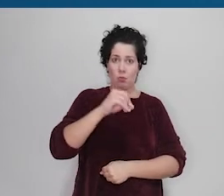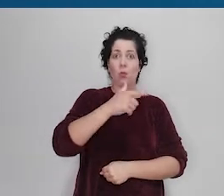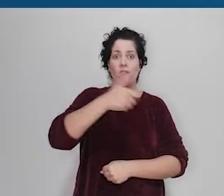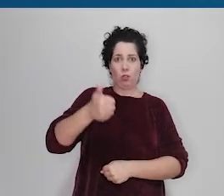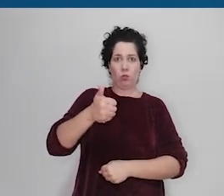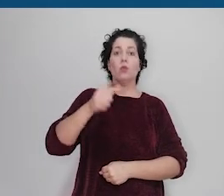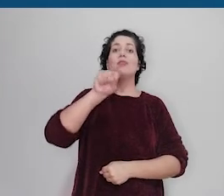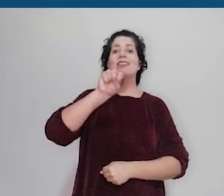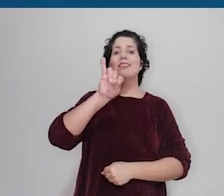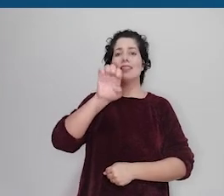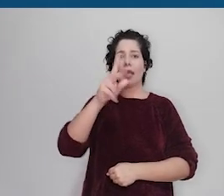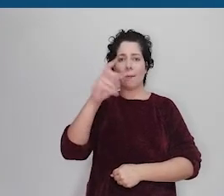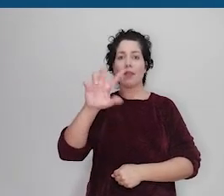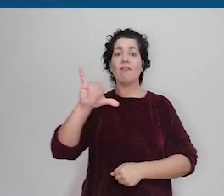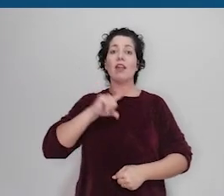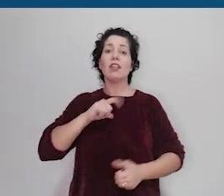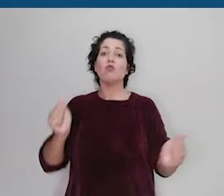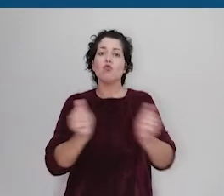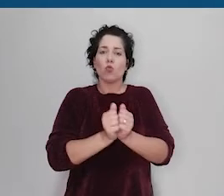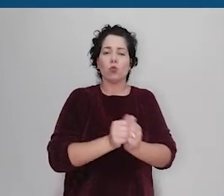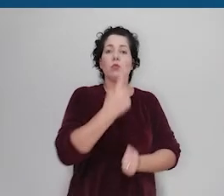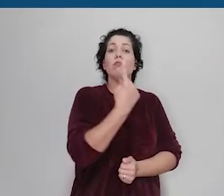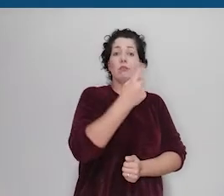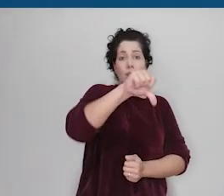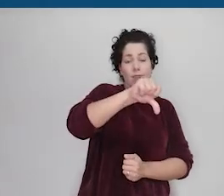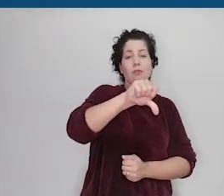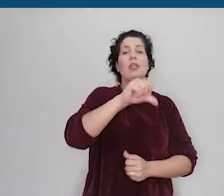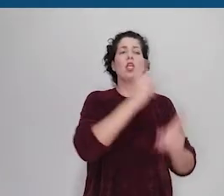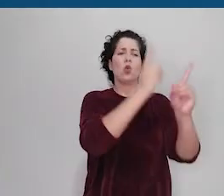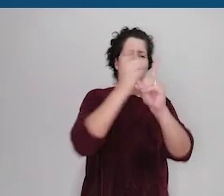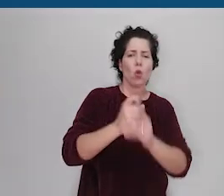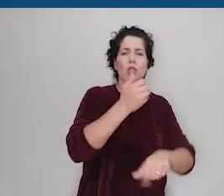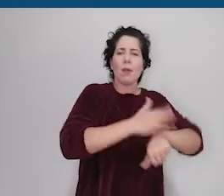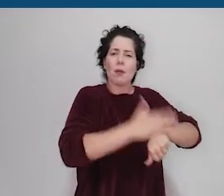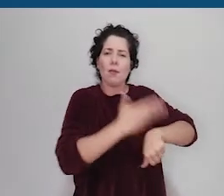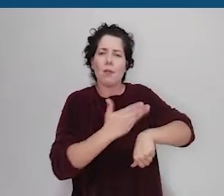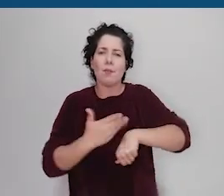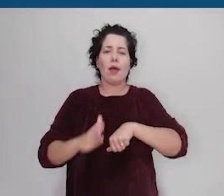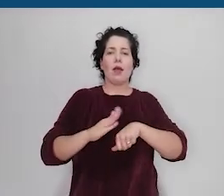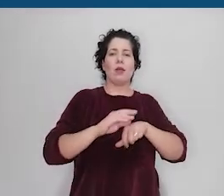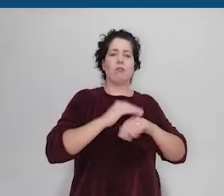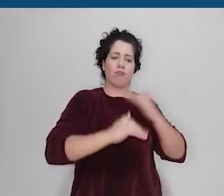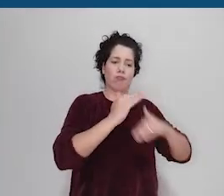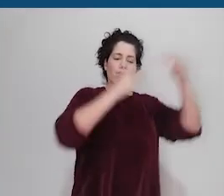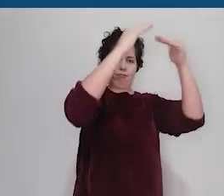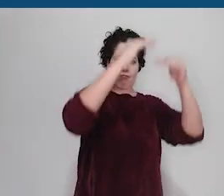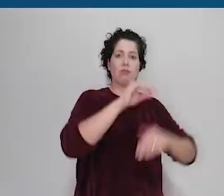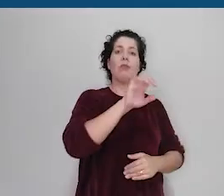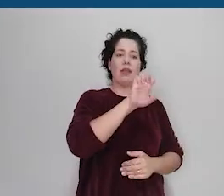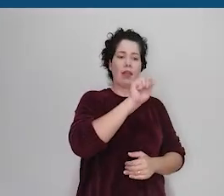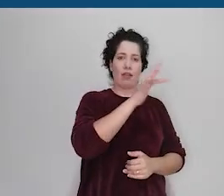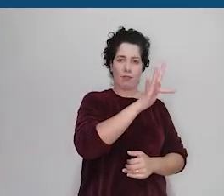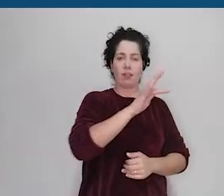CIEP contará com o 19º Encontro de Atividades Formativas, o EAF, o 19º